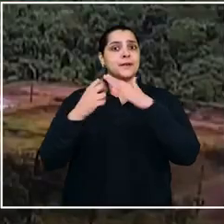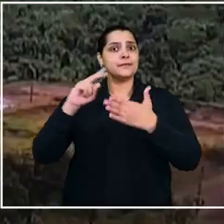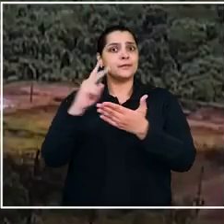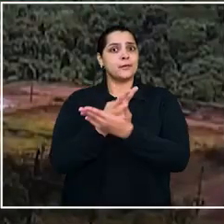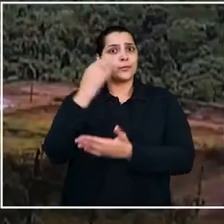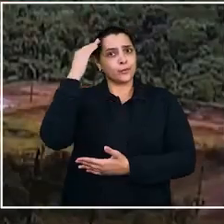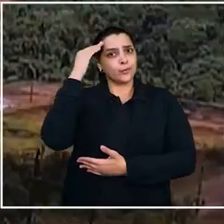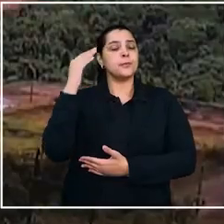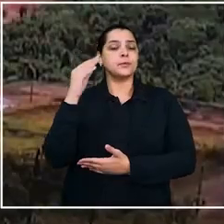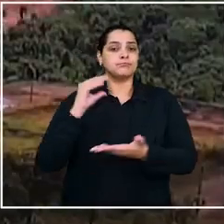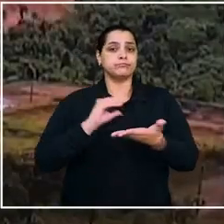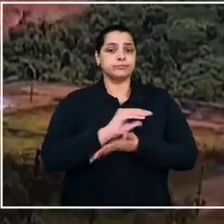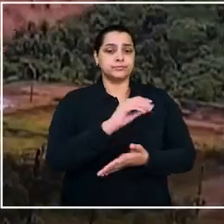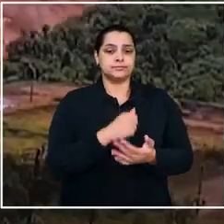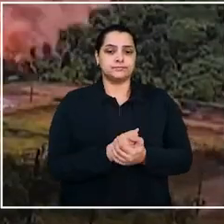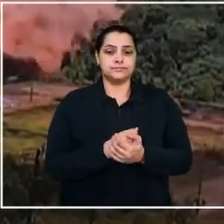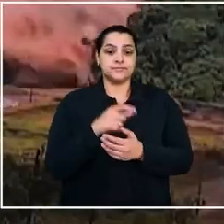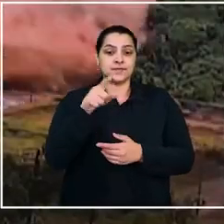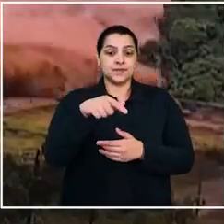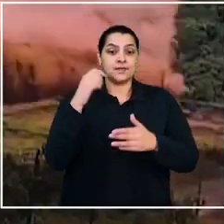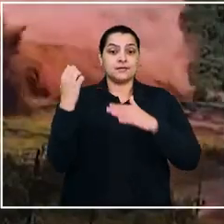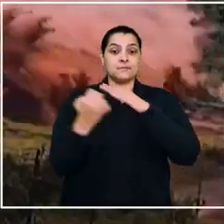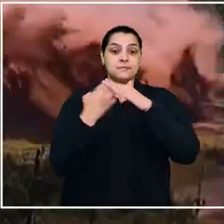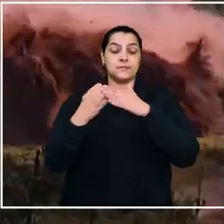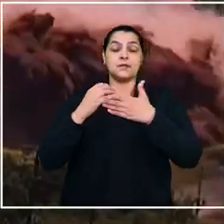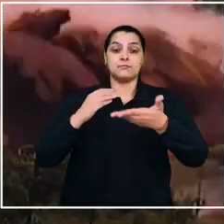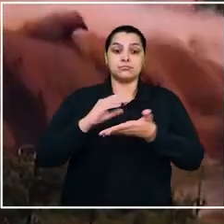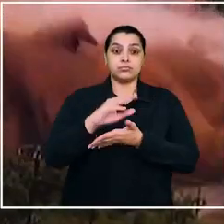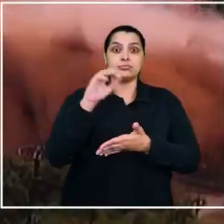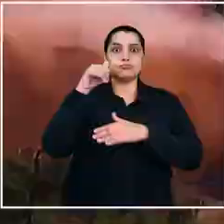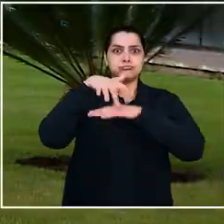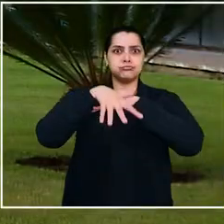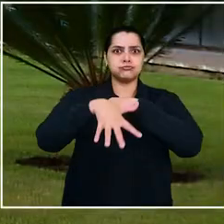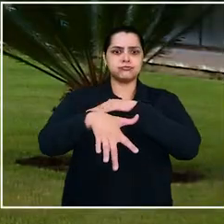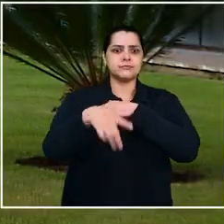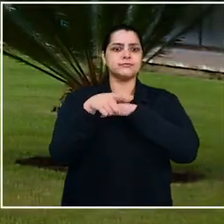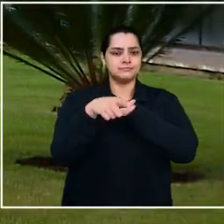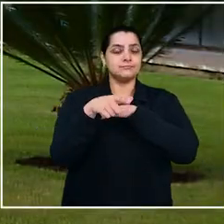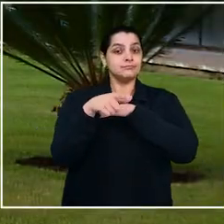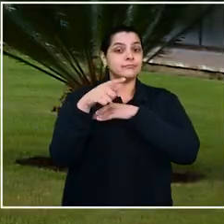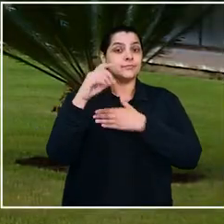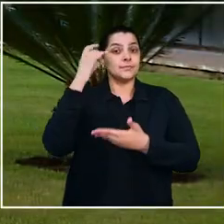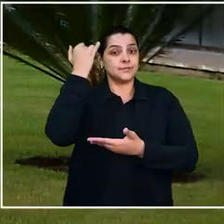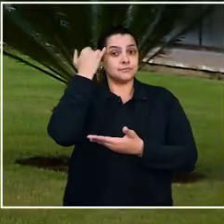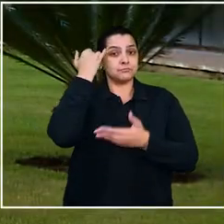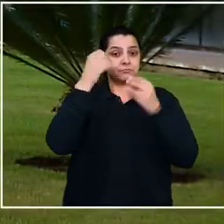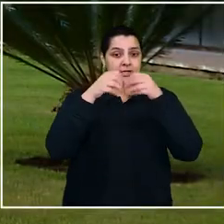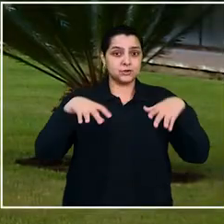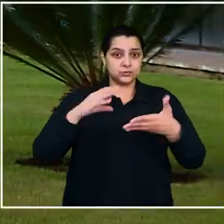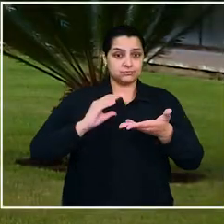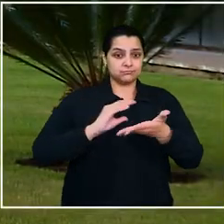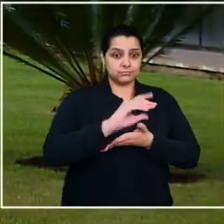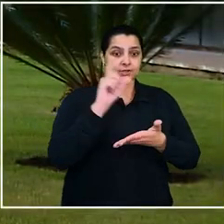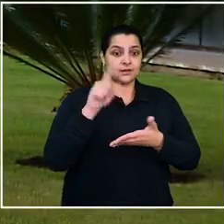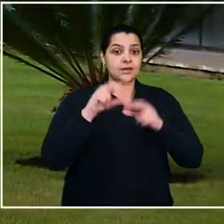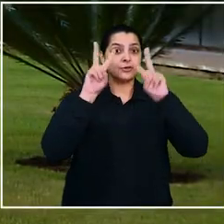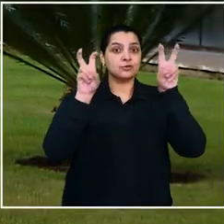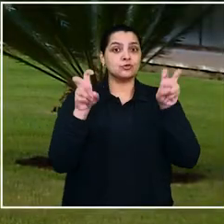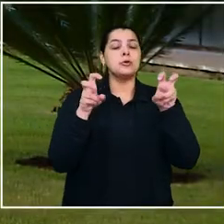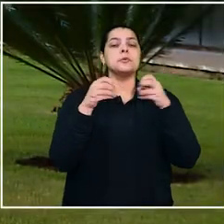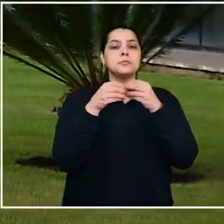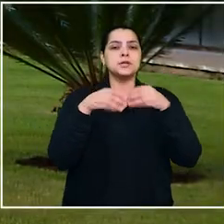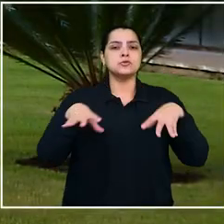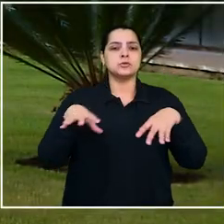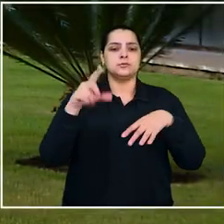Espólio de vítima de Brumadinho pode ajuizar a ação para reparar danos. A indenização solicitada no processo diz respeito aos